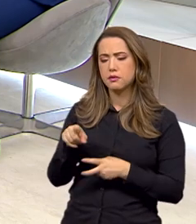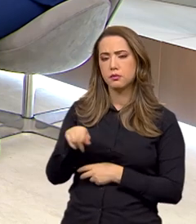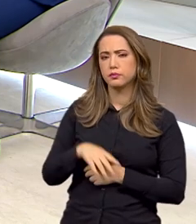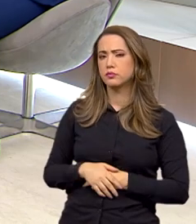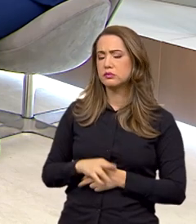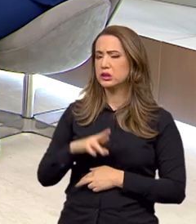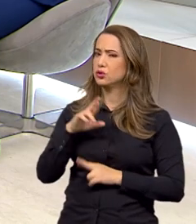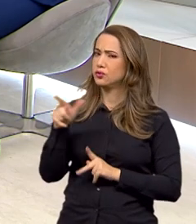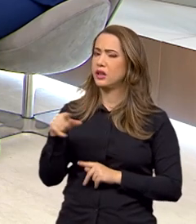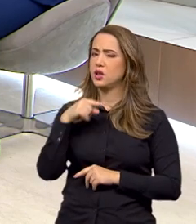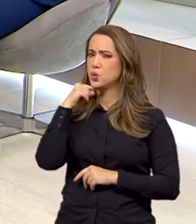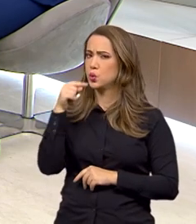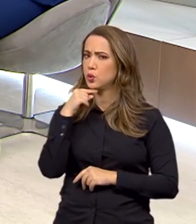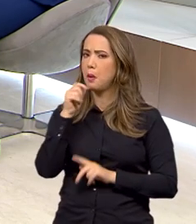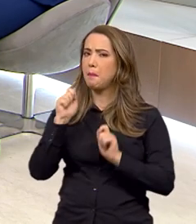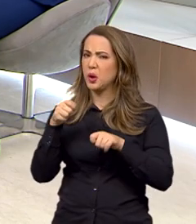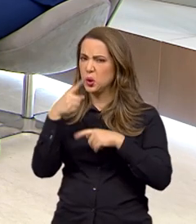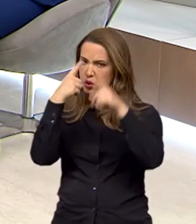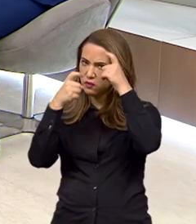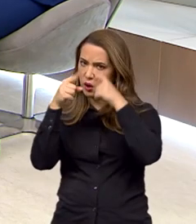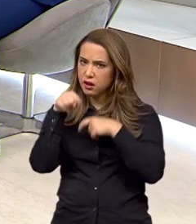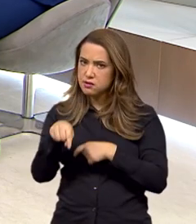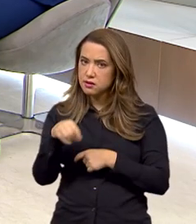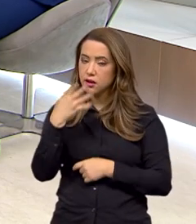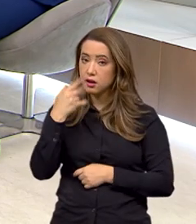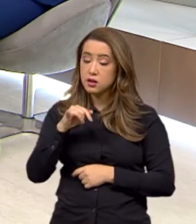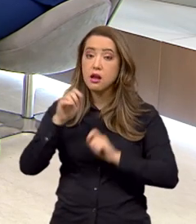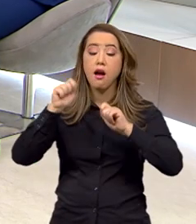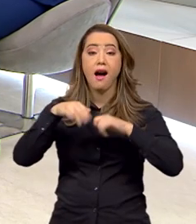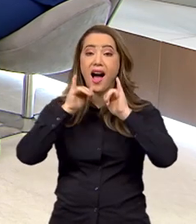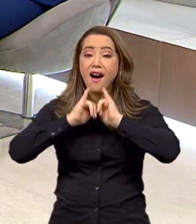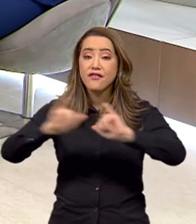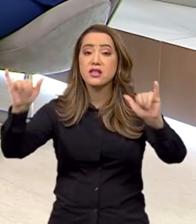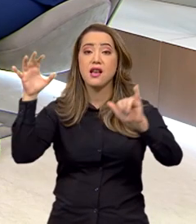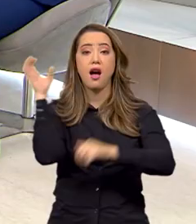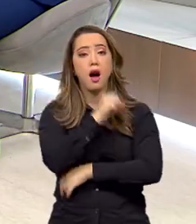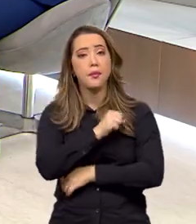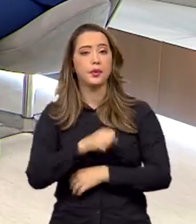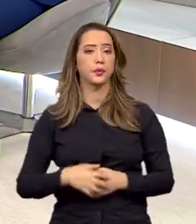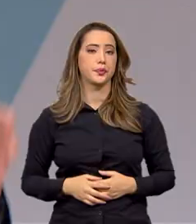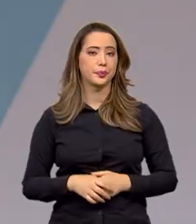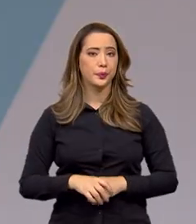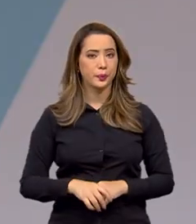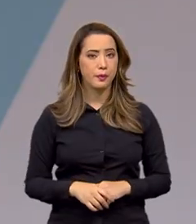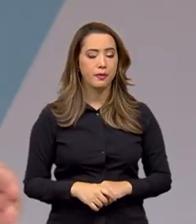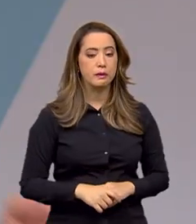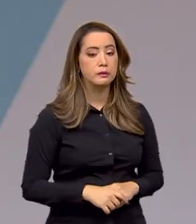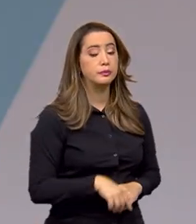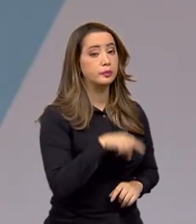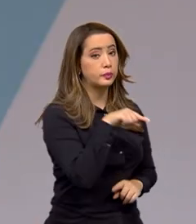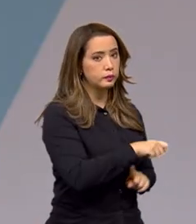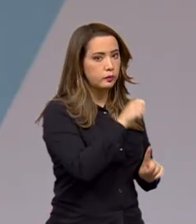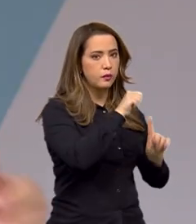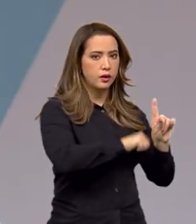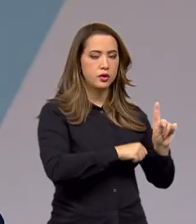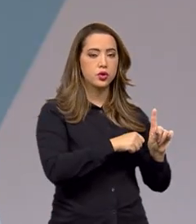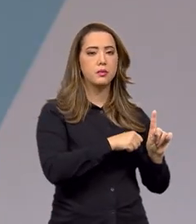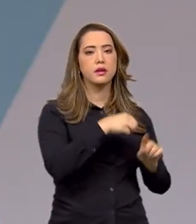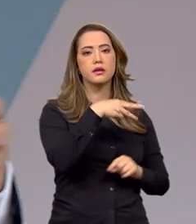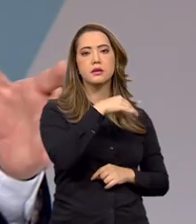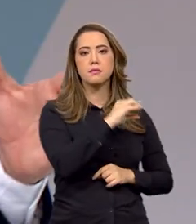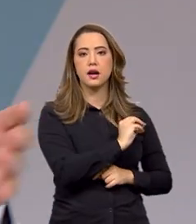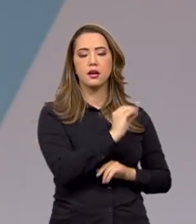há uma suspeita de que ela está sendo vítima de violência, você pode fazer a sua denúncia. Agora, nesse mês, Maio Laranja,